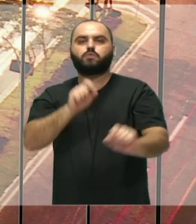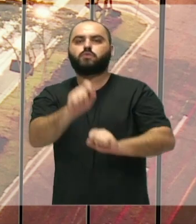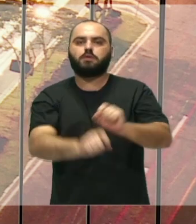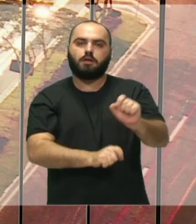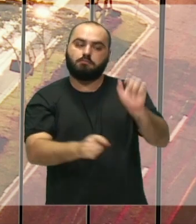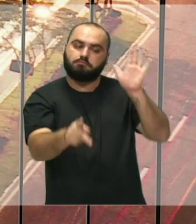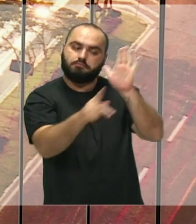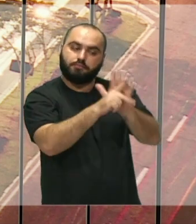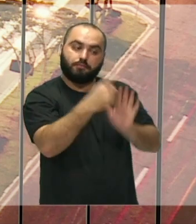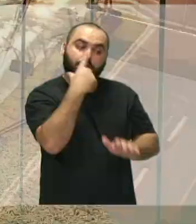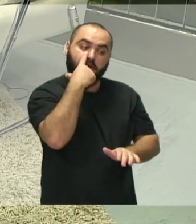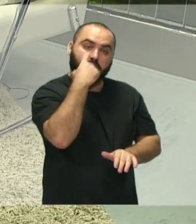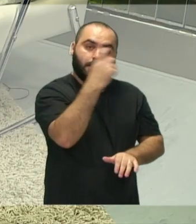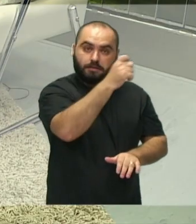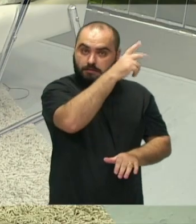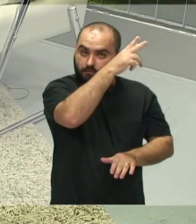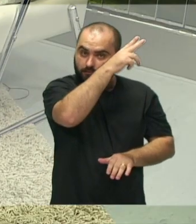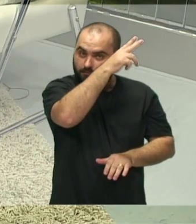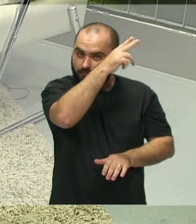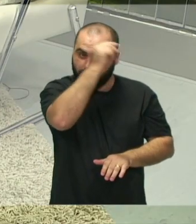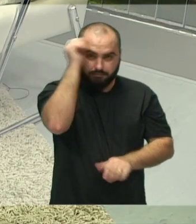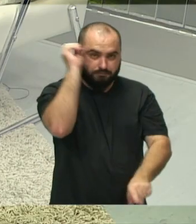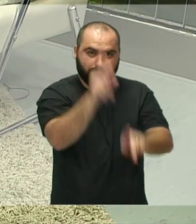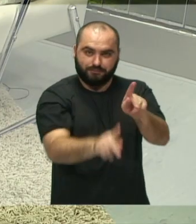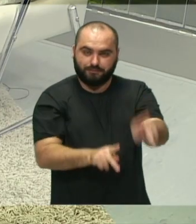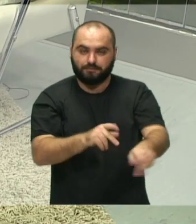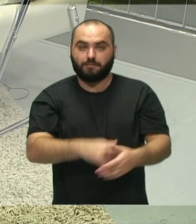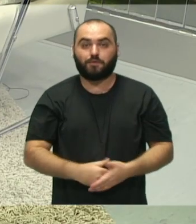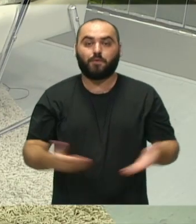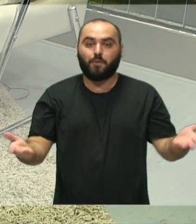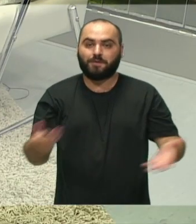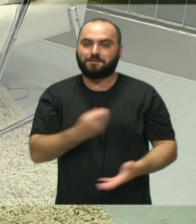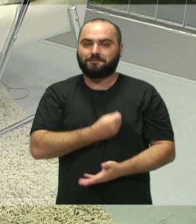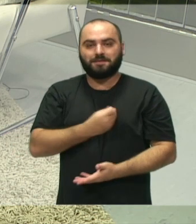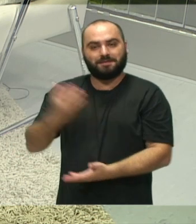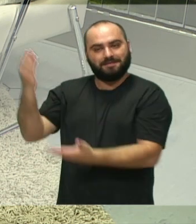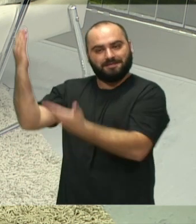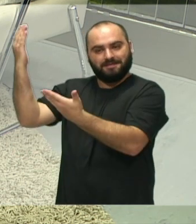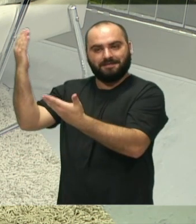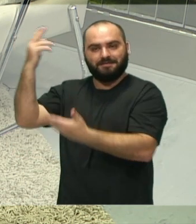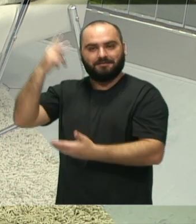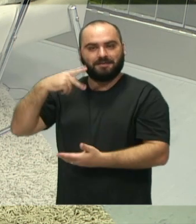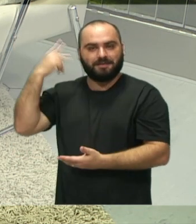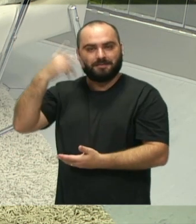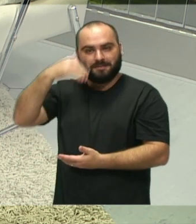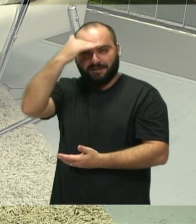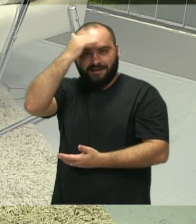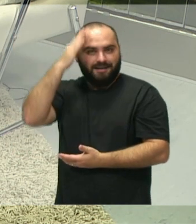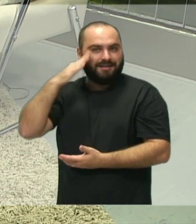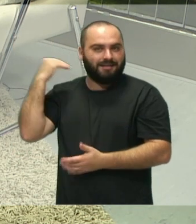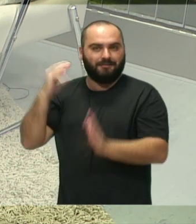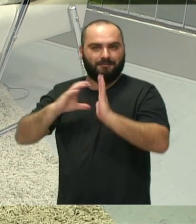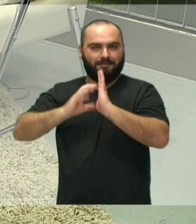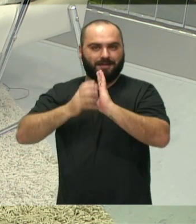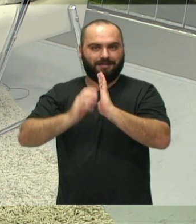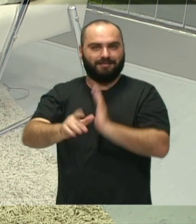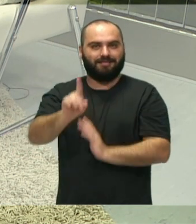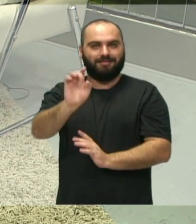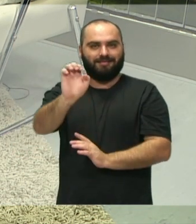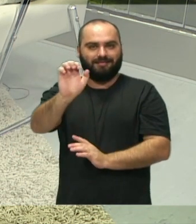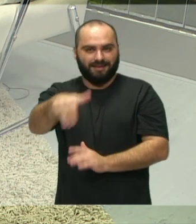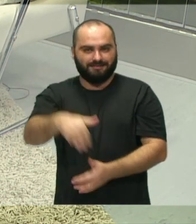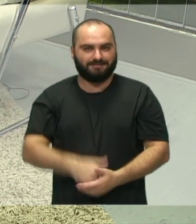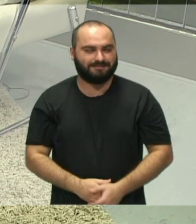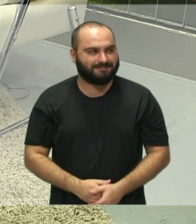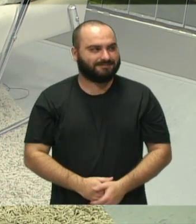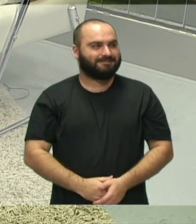interesse público. Hoje participa conosco a Vereadora Aline Aranha do DEM. Olá, Vereadora, tudo bem?